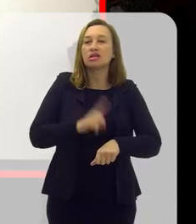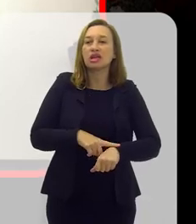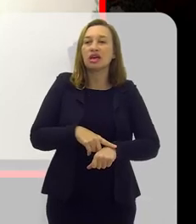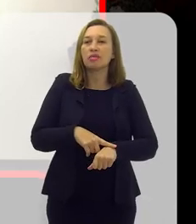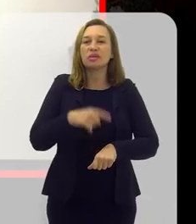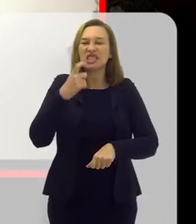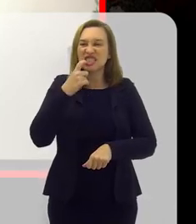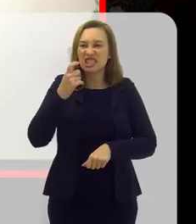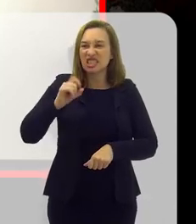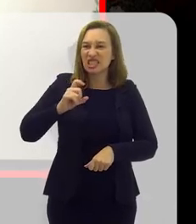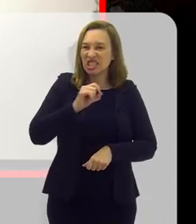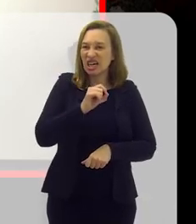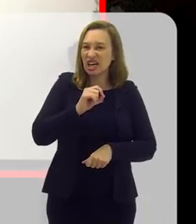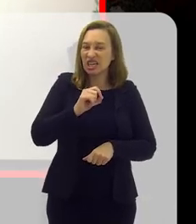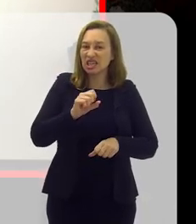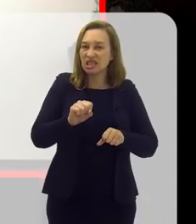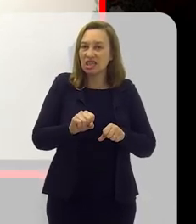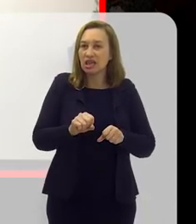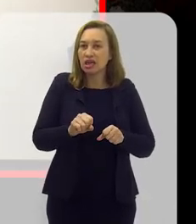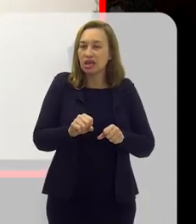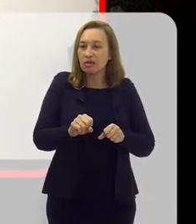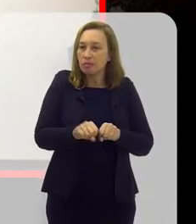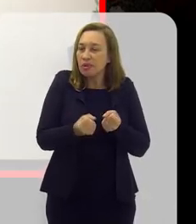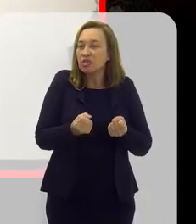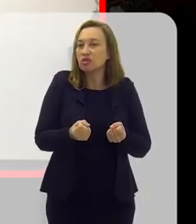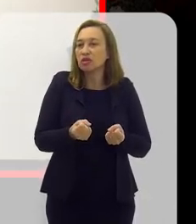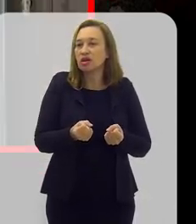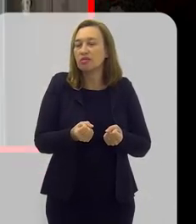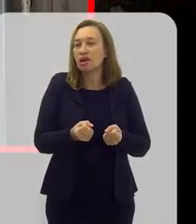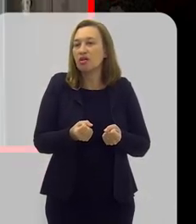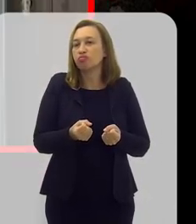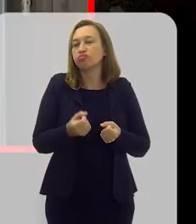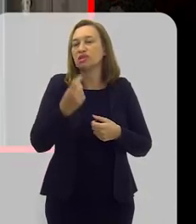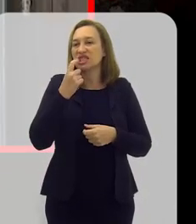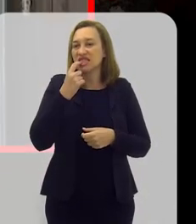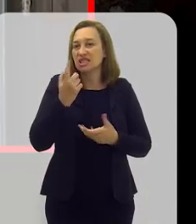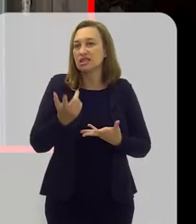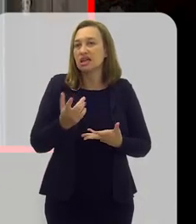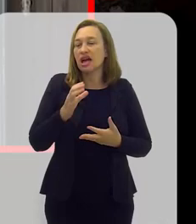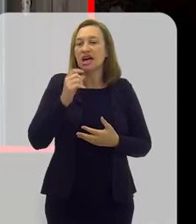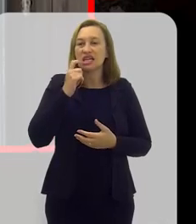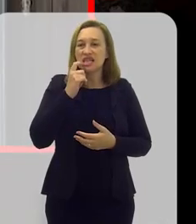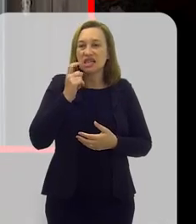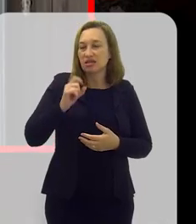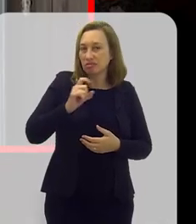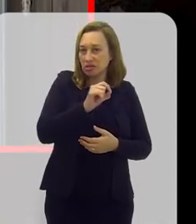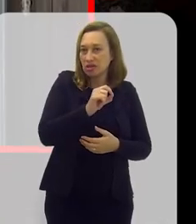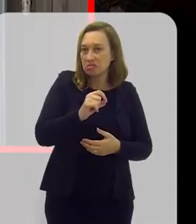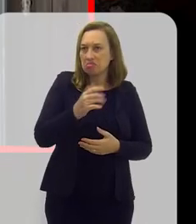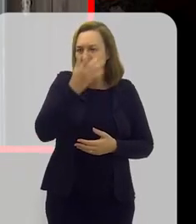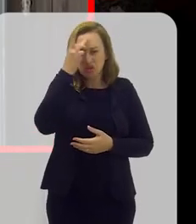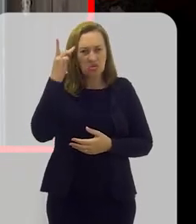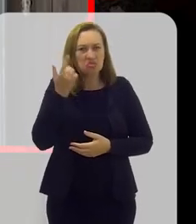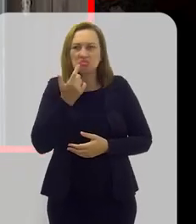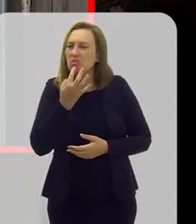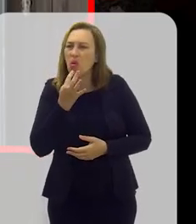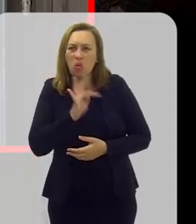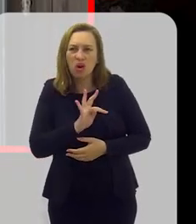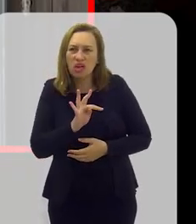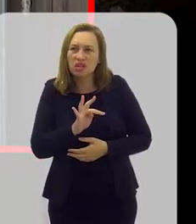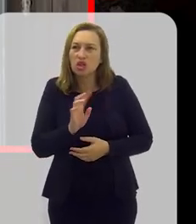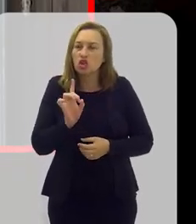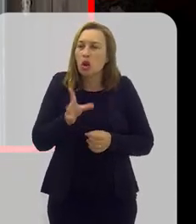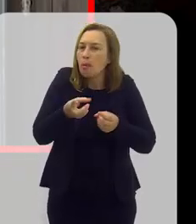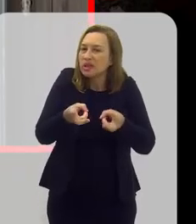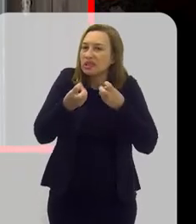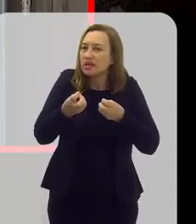Tempo para a cárie destruir o dente, Juliana. Porque normalmente a cárie, para quem é leigo, né, enfim, para a pessoa